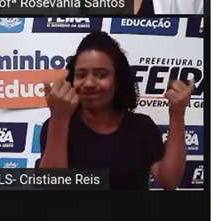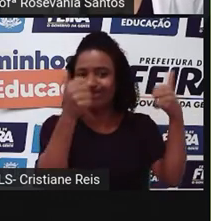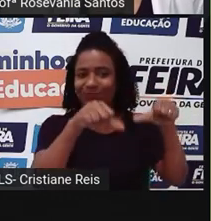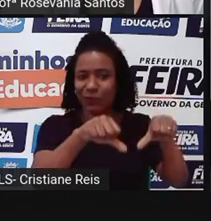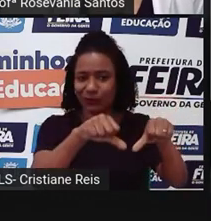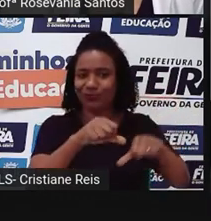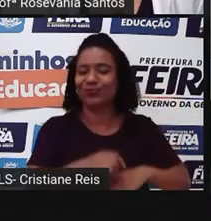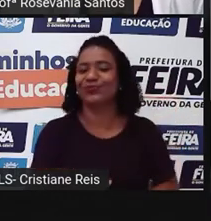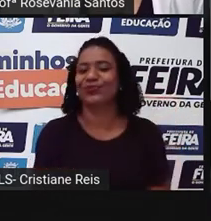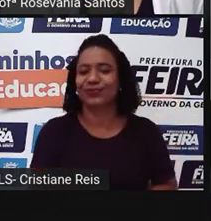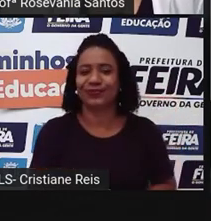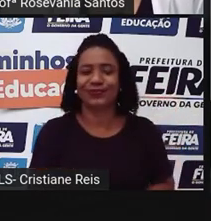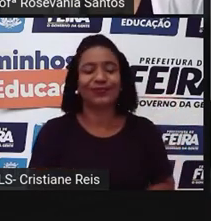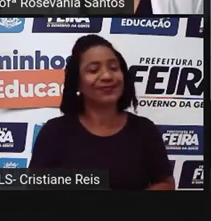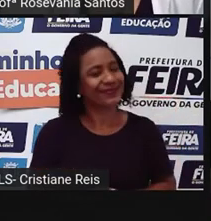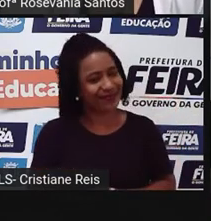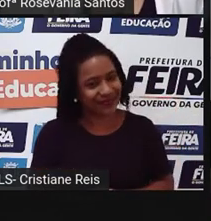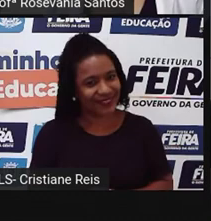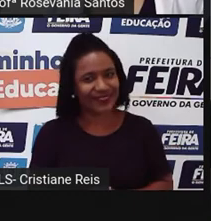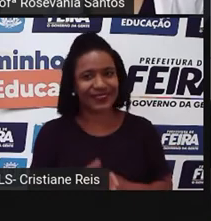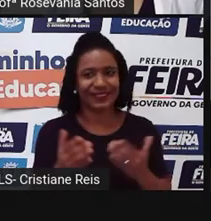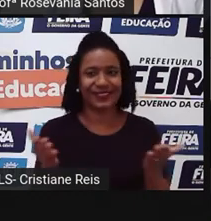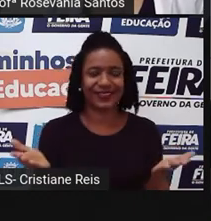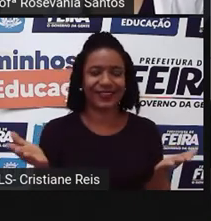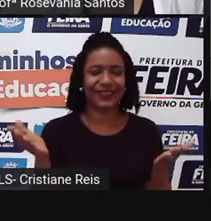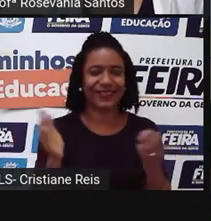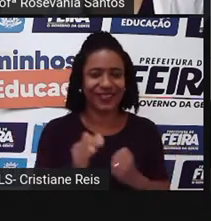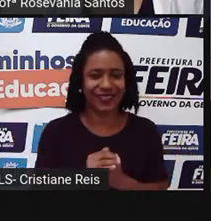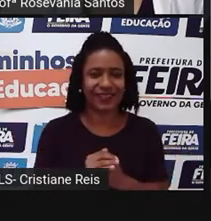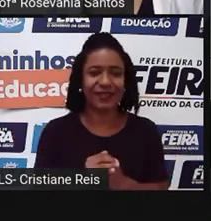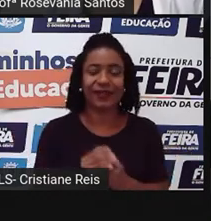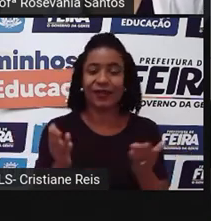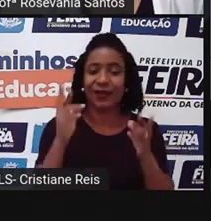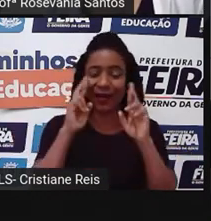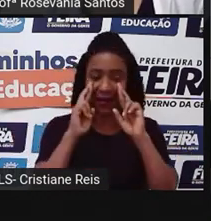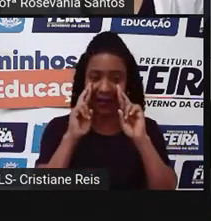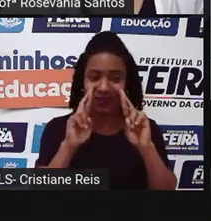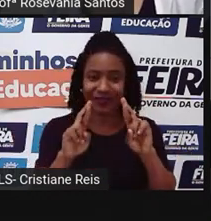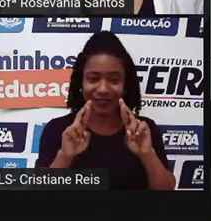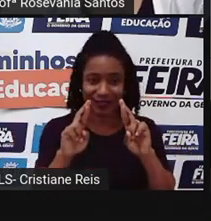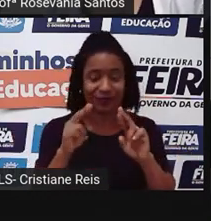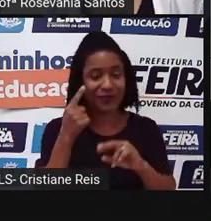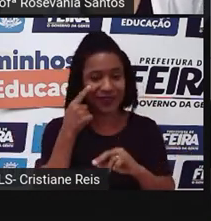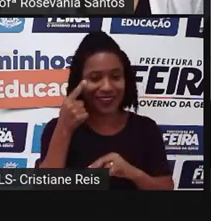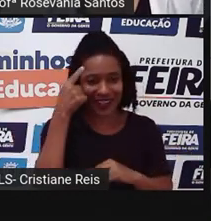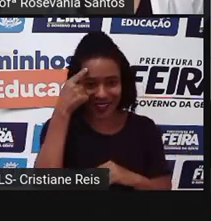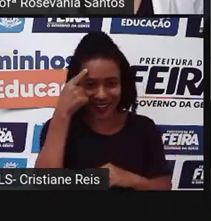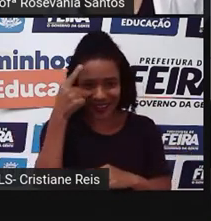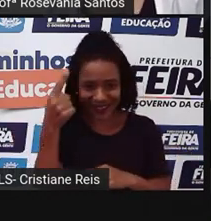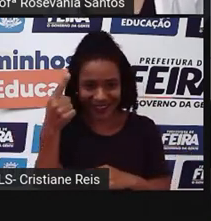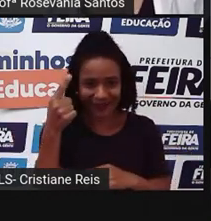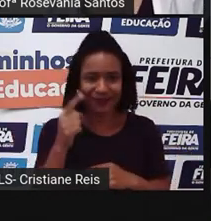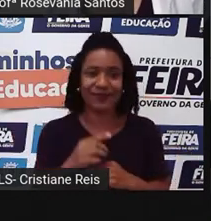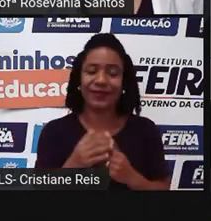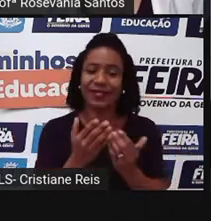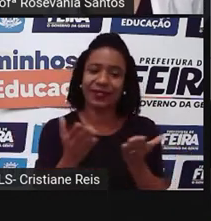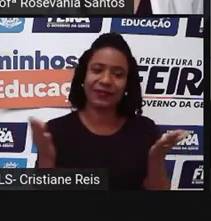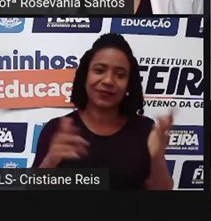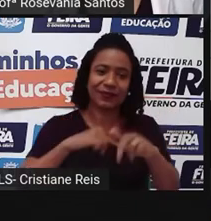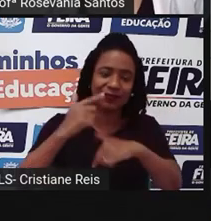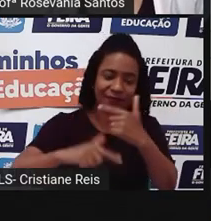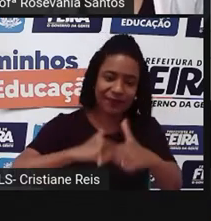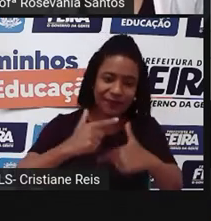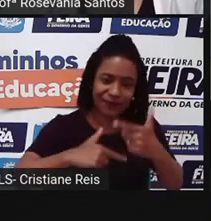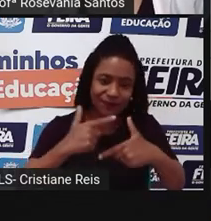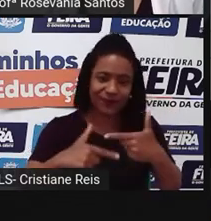relação também. Então, partindo, né? Para a nossa revisão. O que eu posso dizer para vocês? Que essas atividades, né?